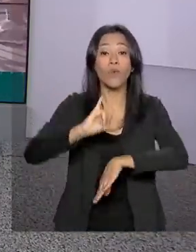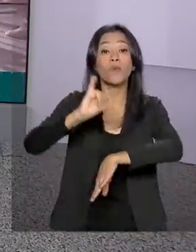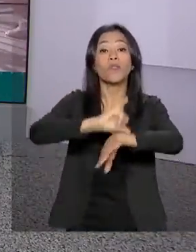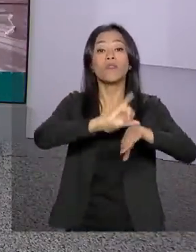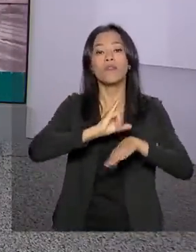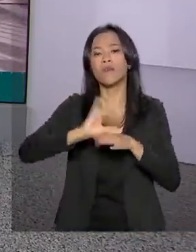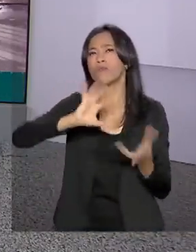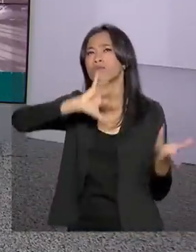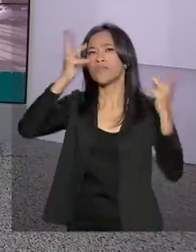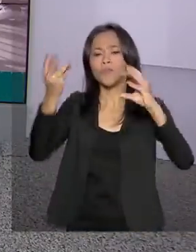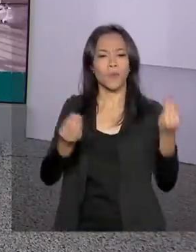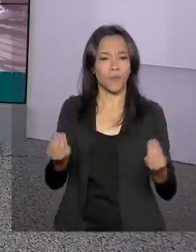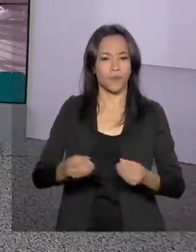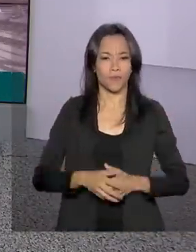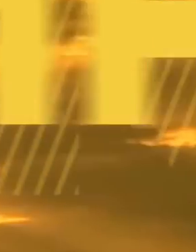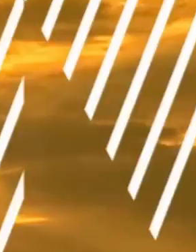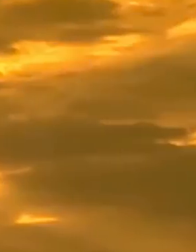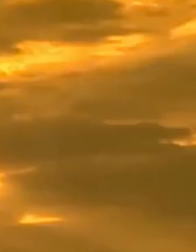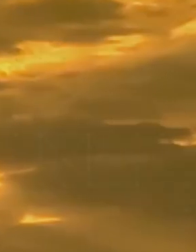fica o tempo em algumas capitais.